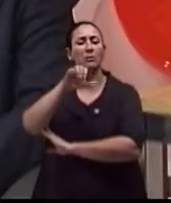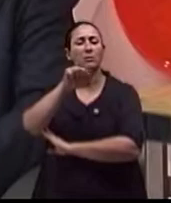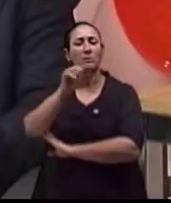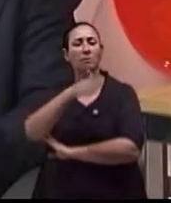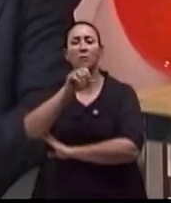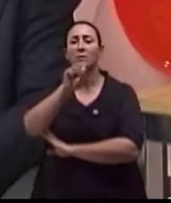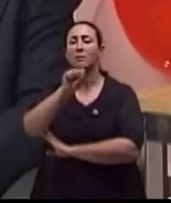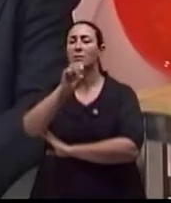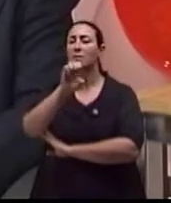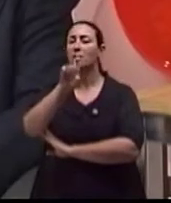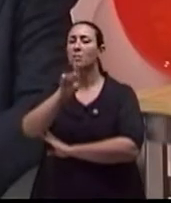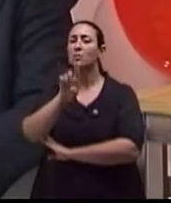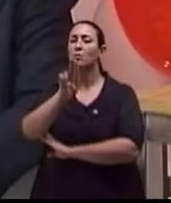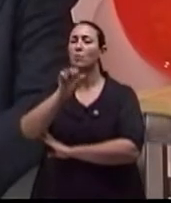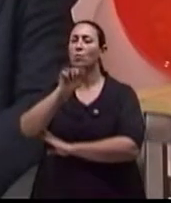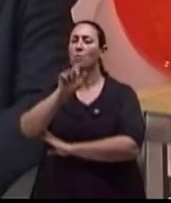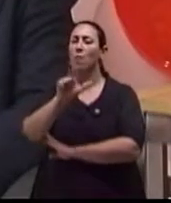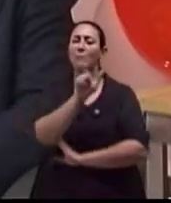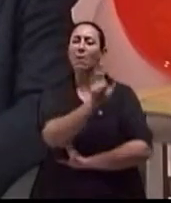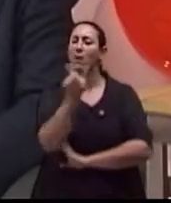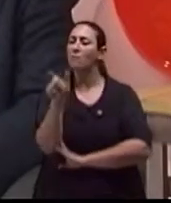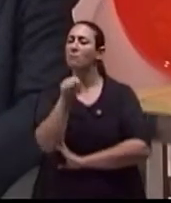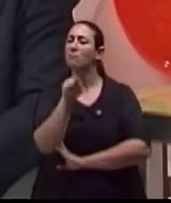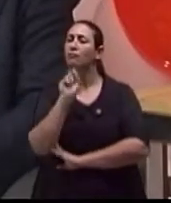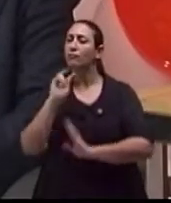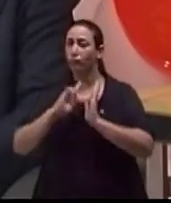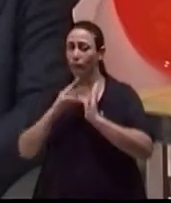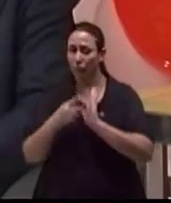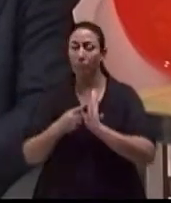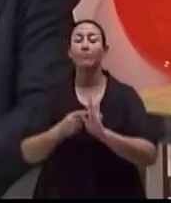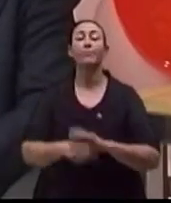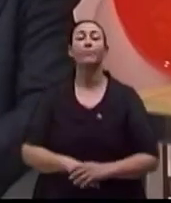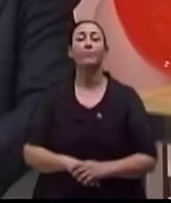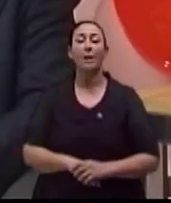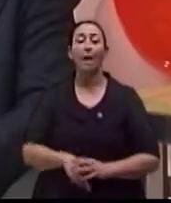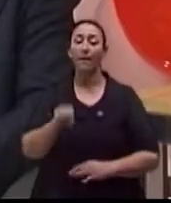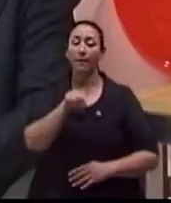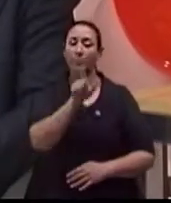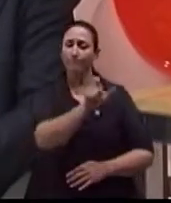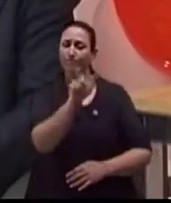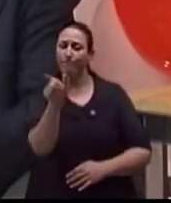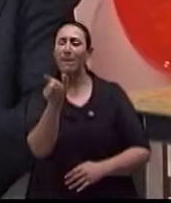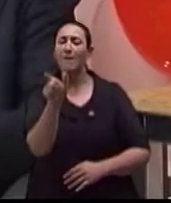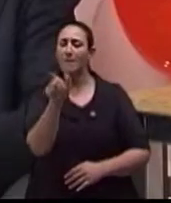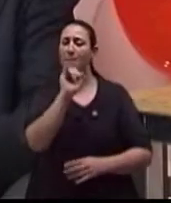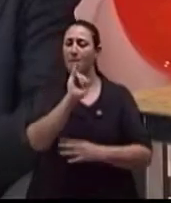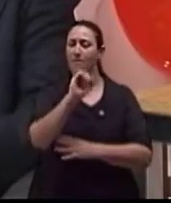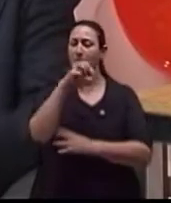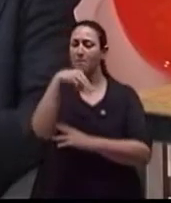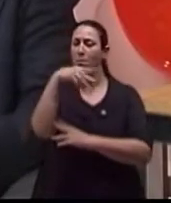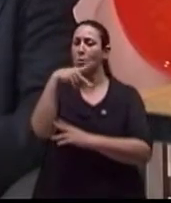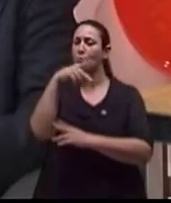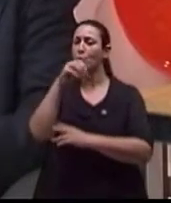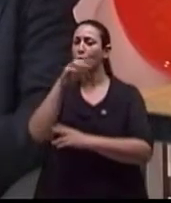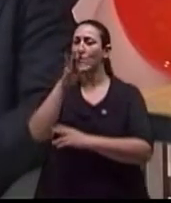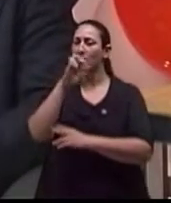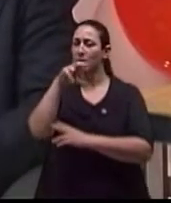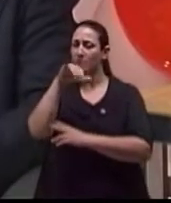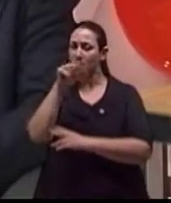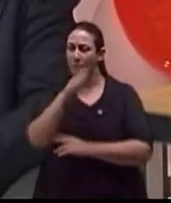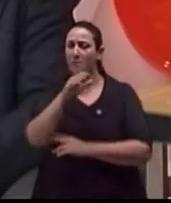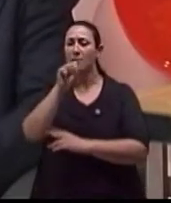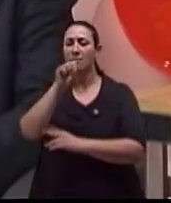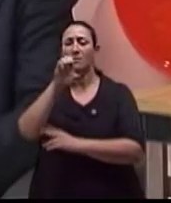é muito abrangente esse termo. A gente sabe que a diminuição da rigidez